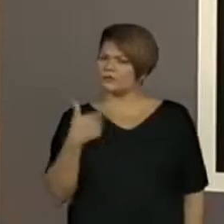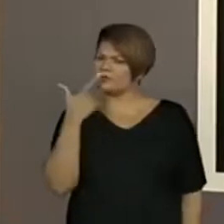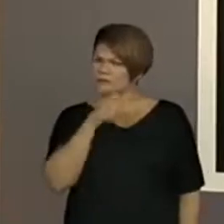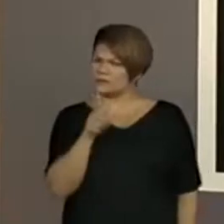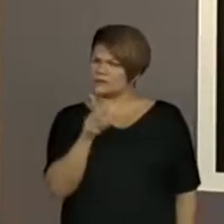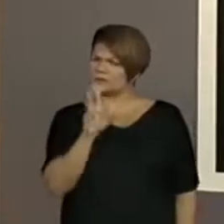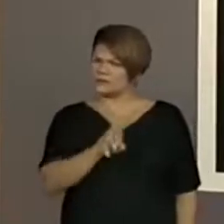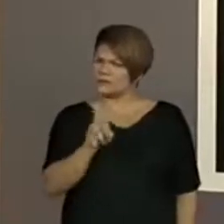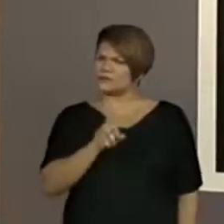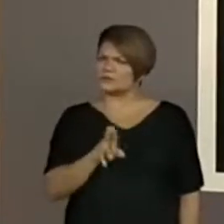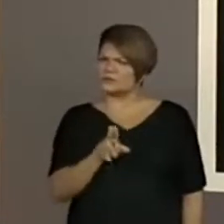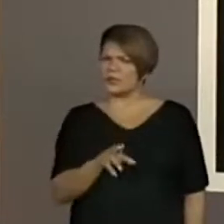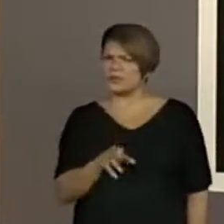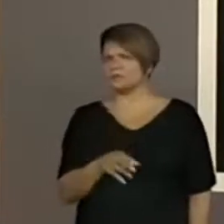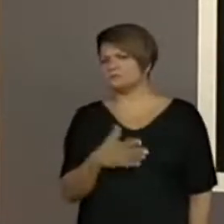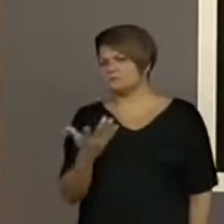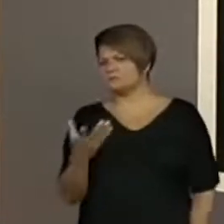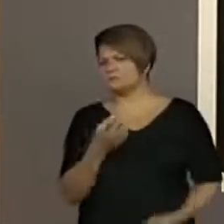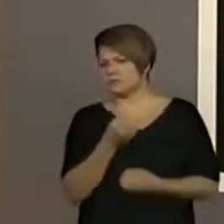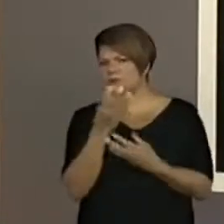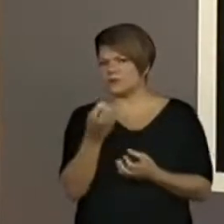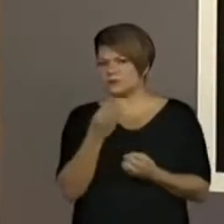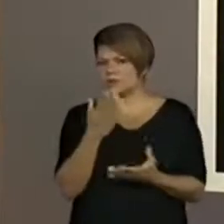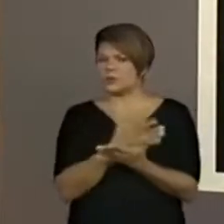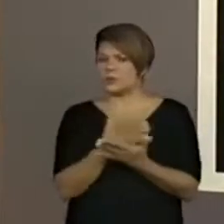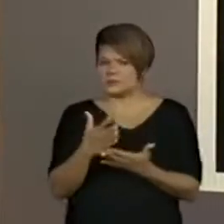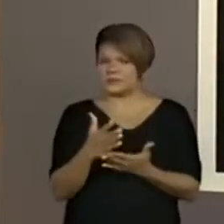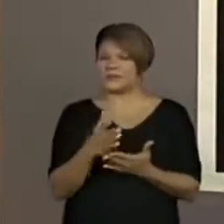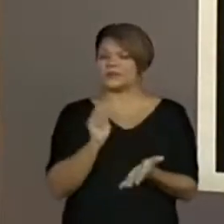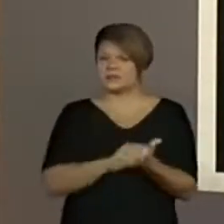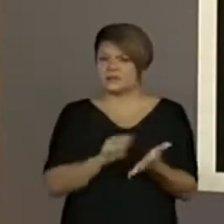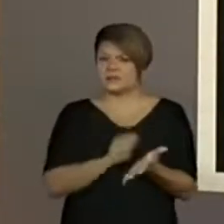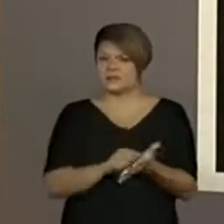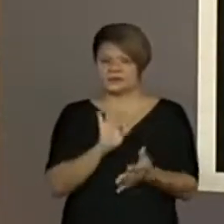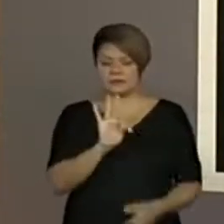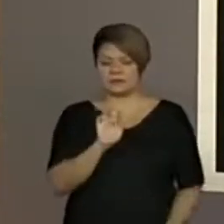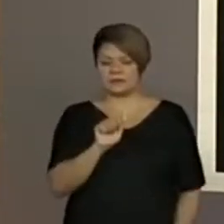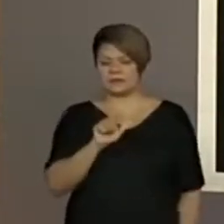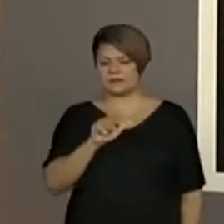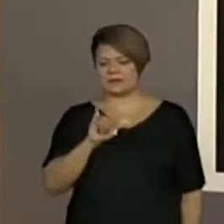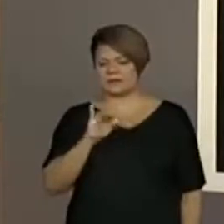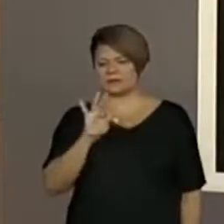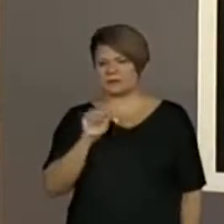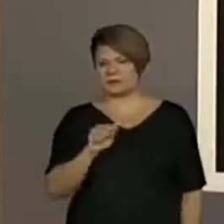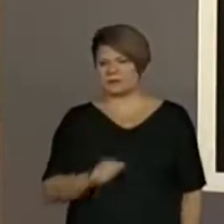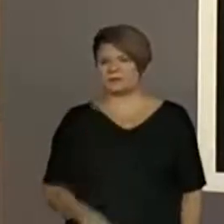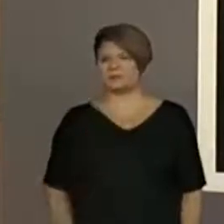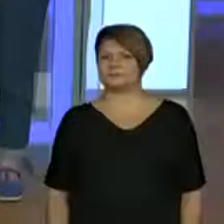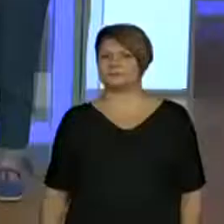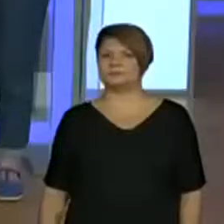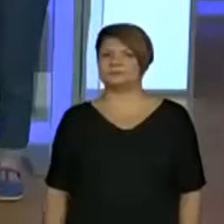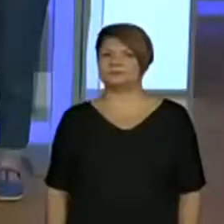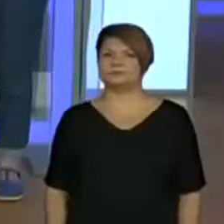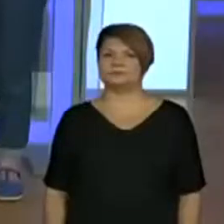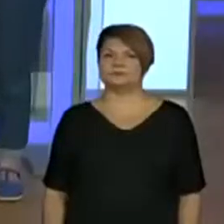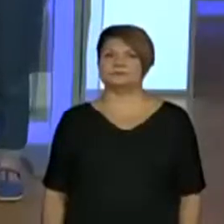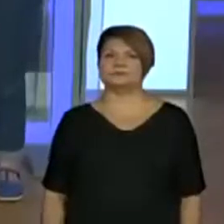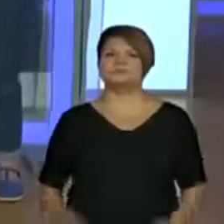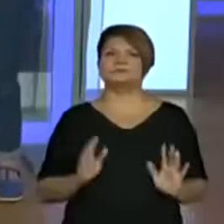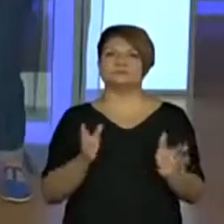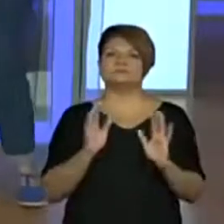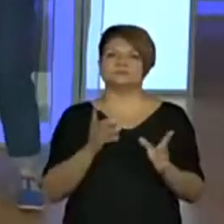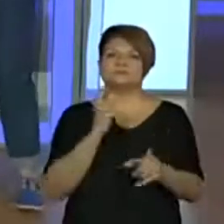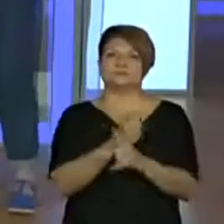alguma informação para que eu comecei escrevendo na Thalita novamente? Acho que eles já estão descobrindo já,